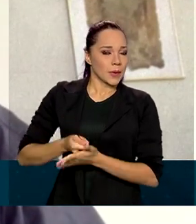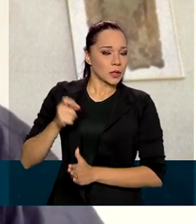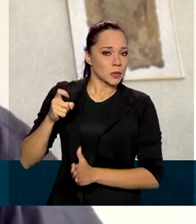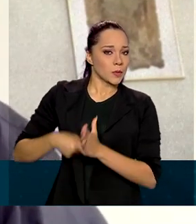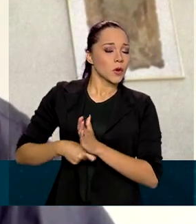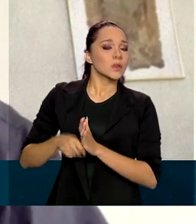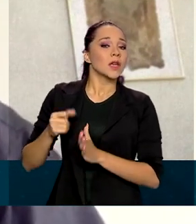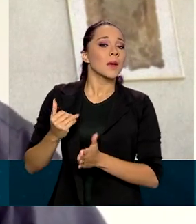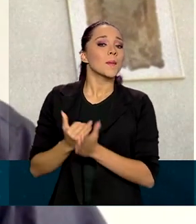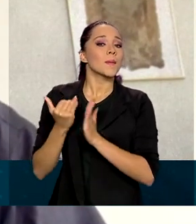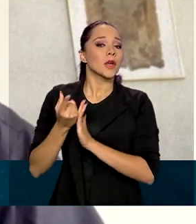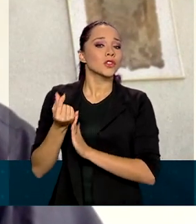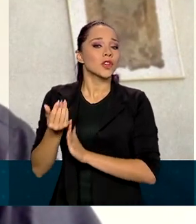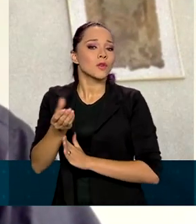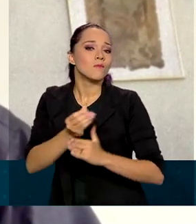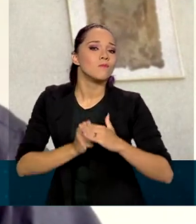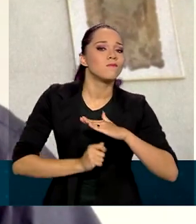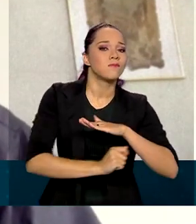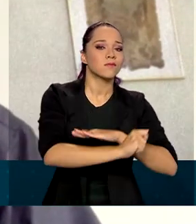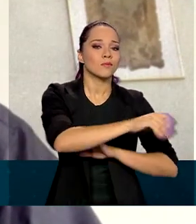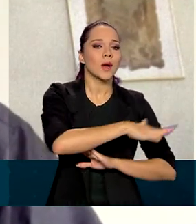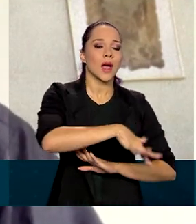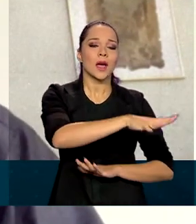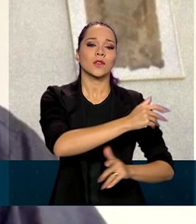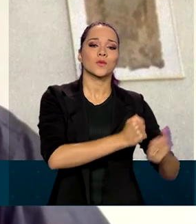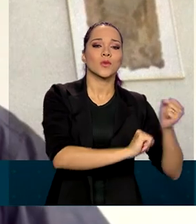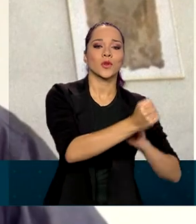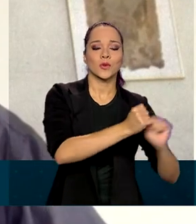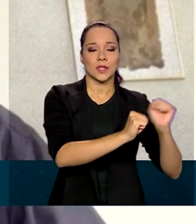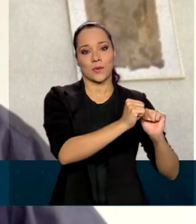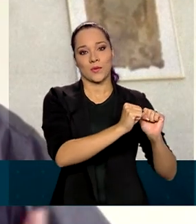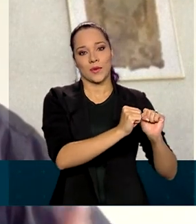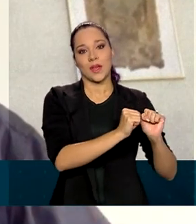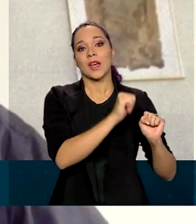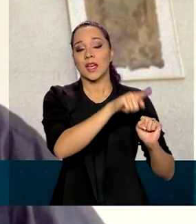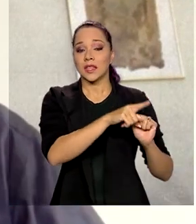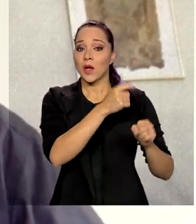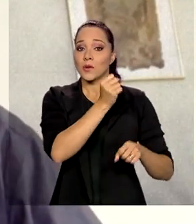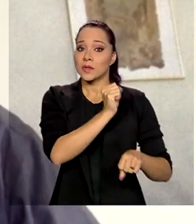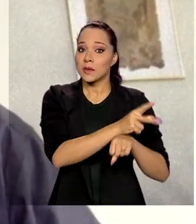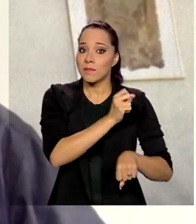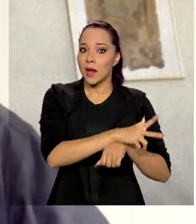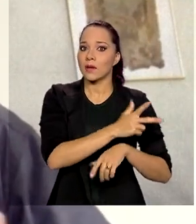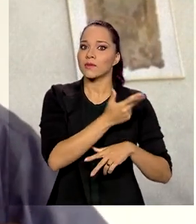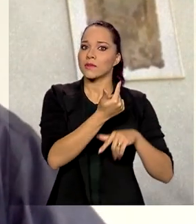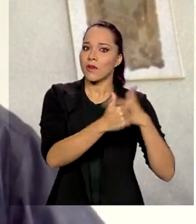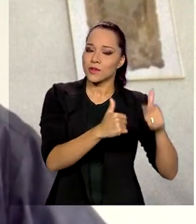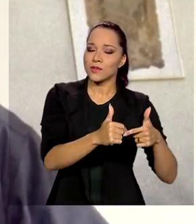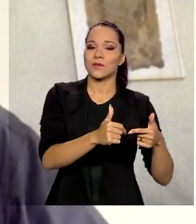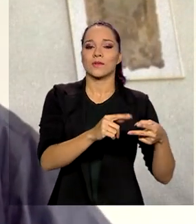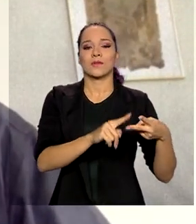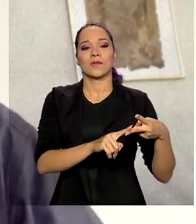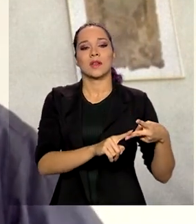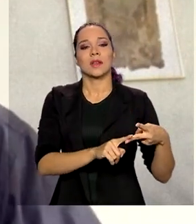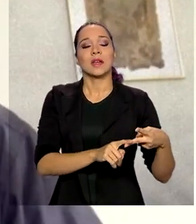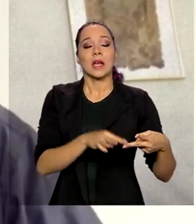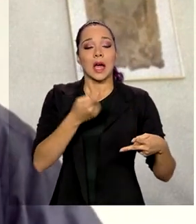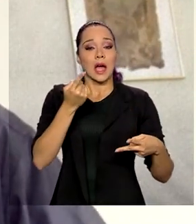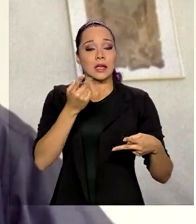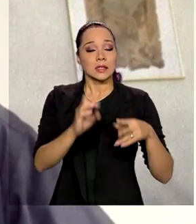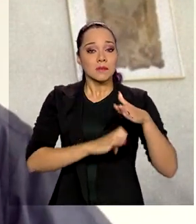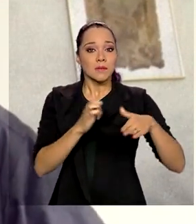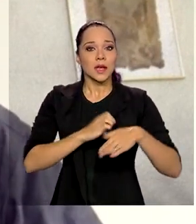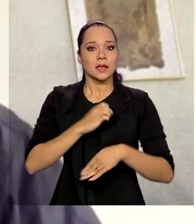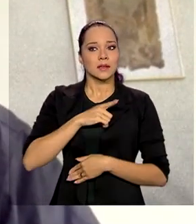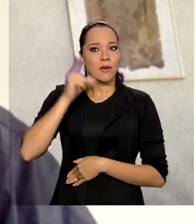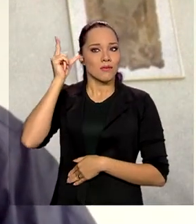mais recurso que vem para a atividade produtiva. Então, isso faz com que os empregos sejam gerados, as empresas tenham uma folga de caixa